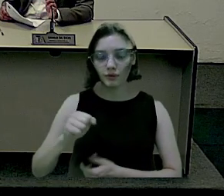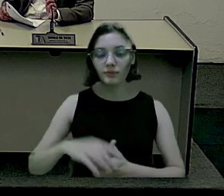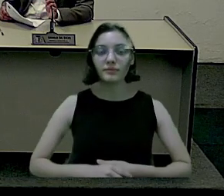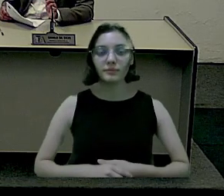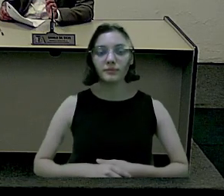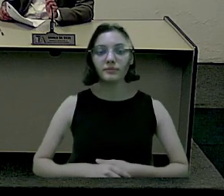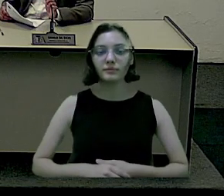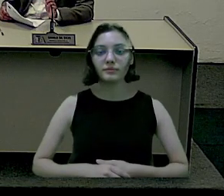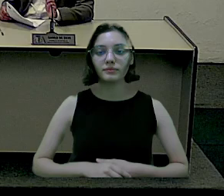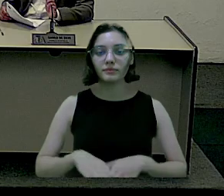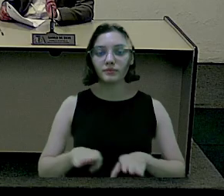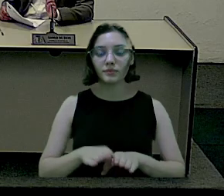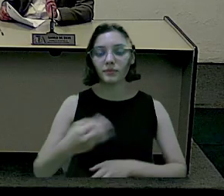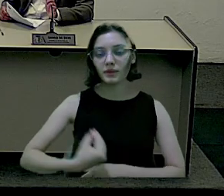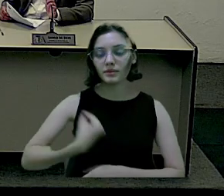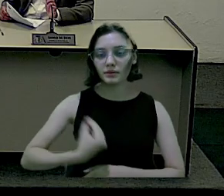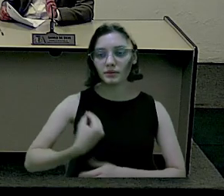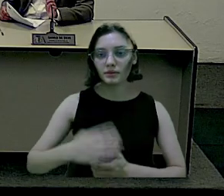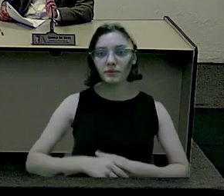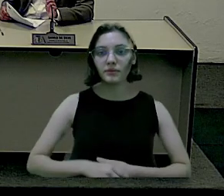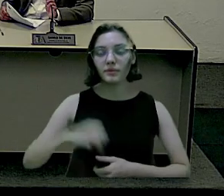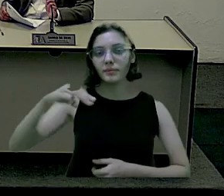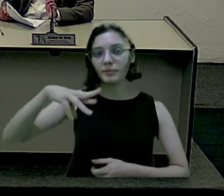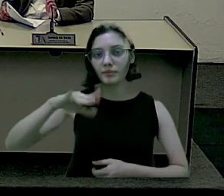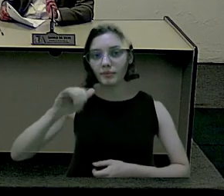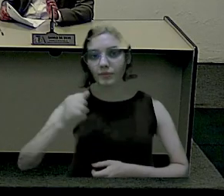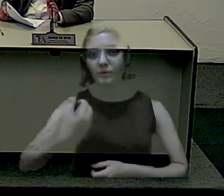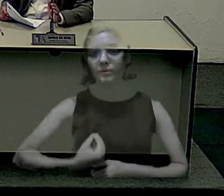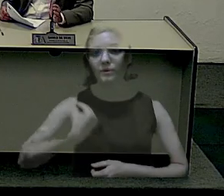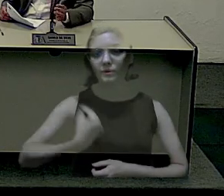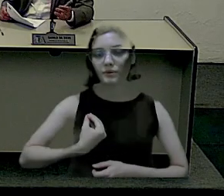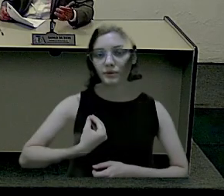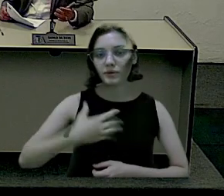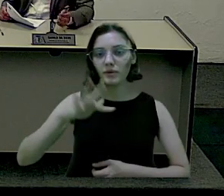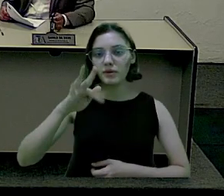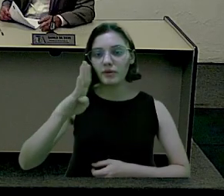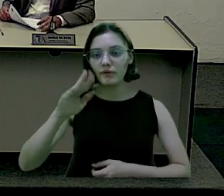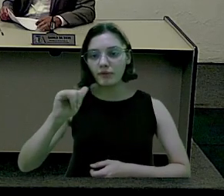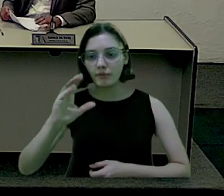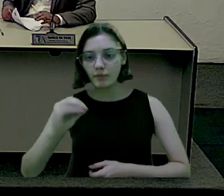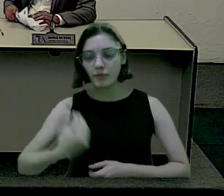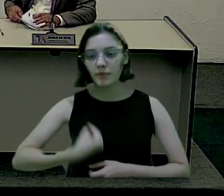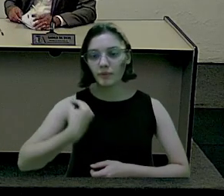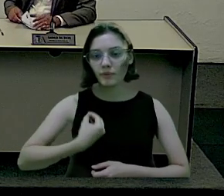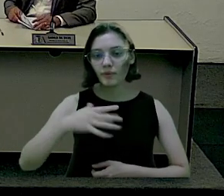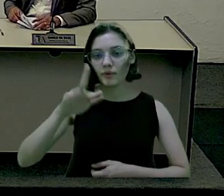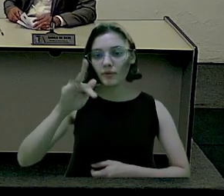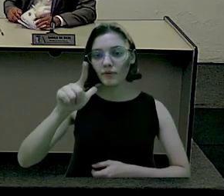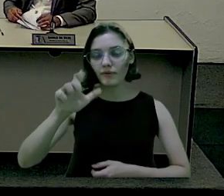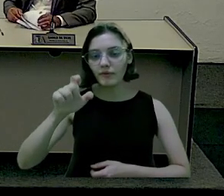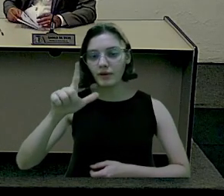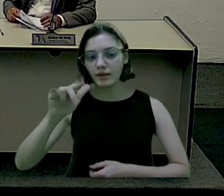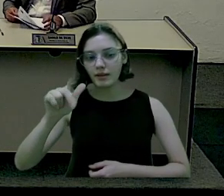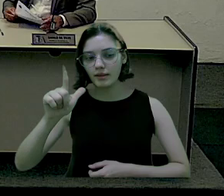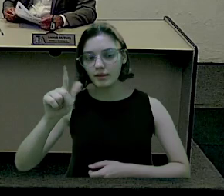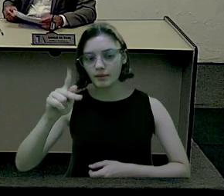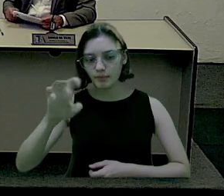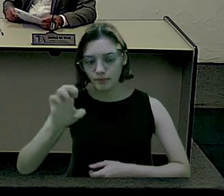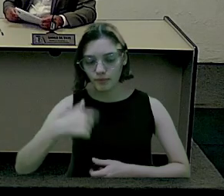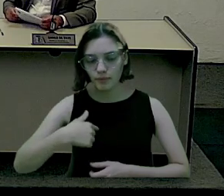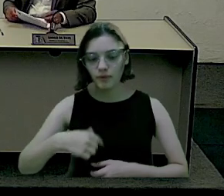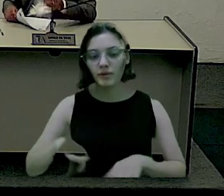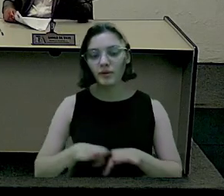Moraes. Presente. Cristino Aparecido Rodrigues. Presente. Danilo da Silva. Presente. Fábio Aparecido de Barros. Presente. Felipe Sarobo Soares.